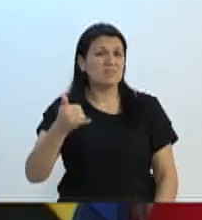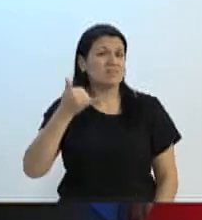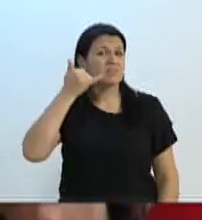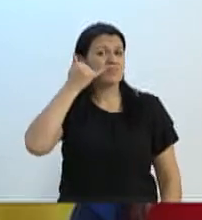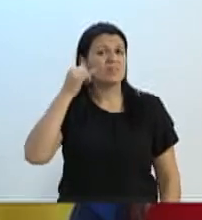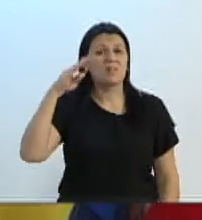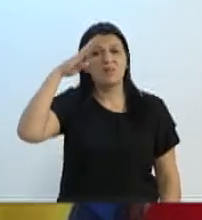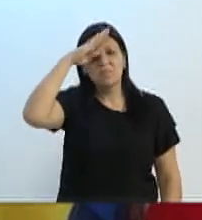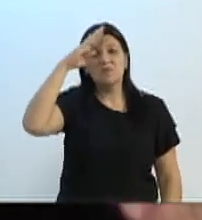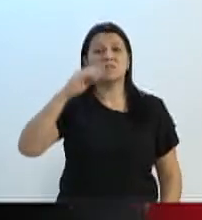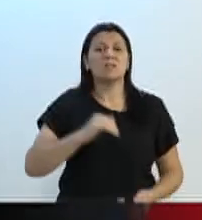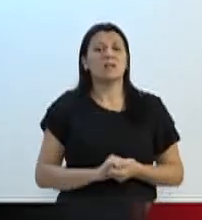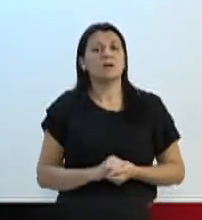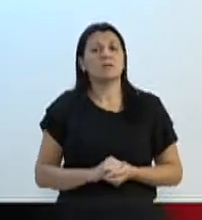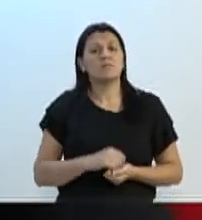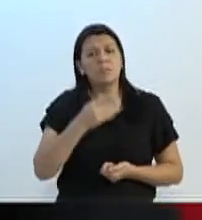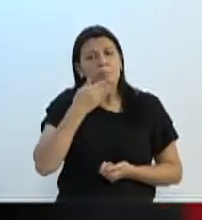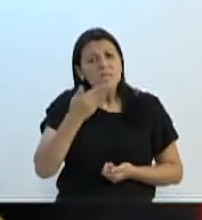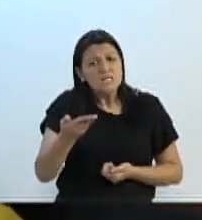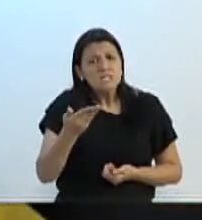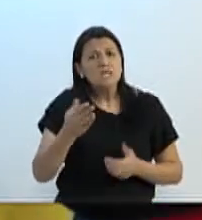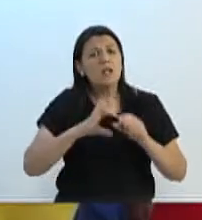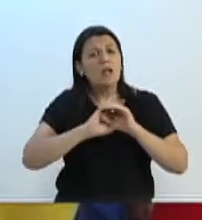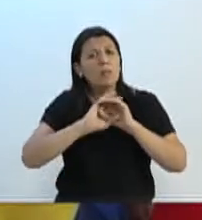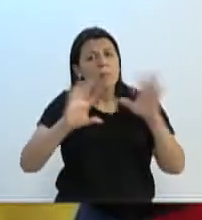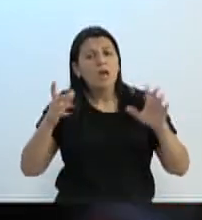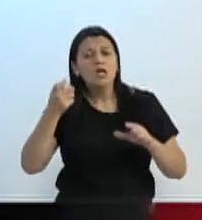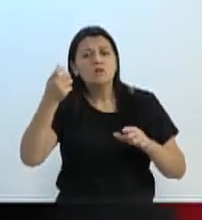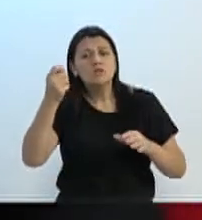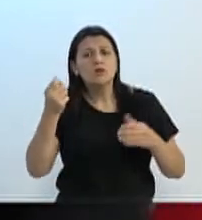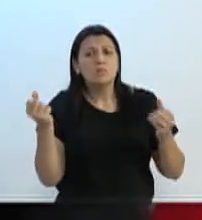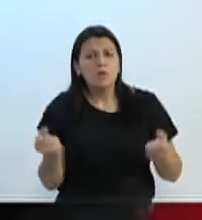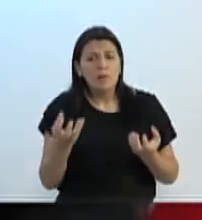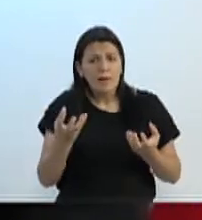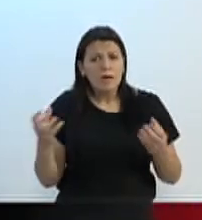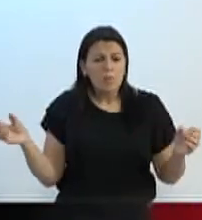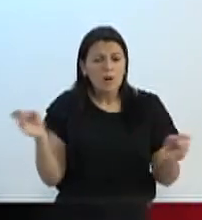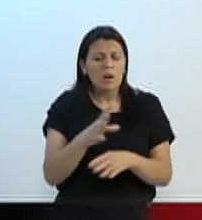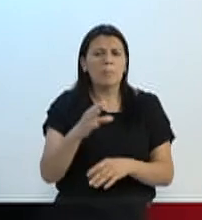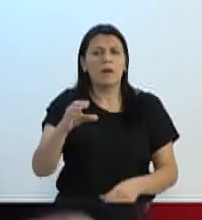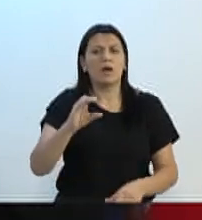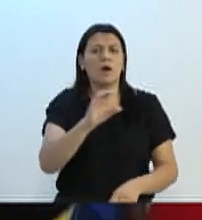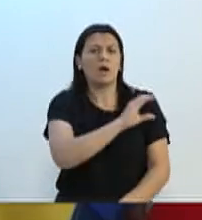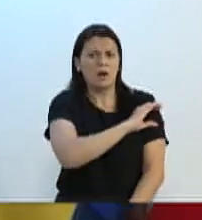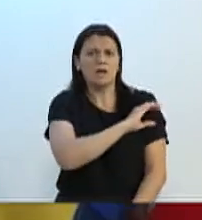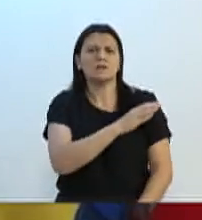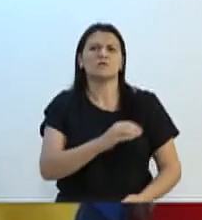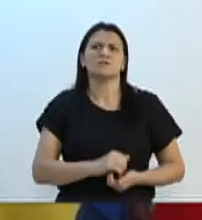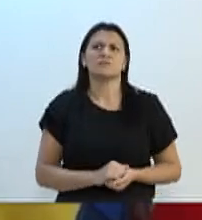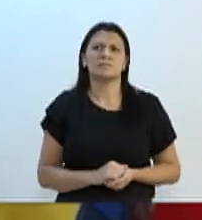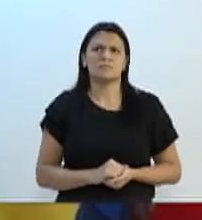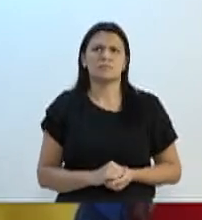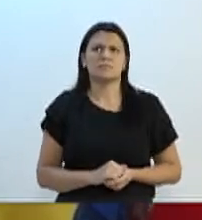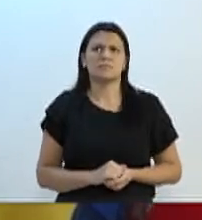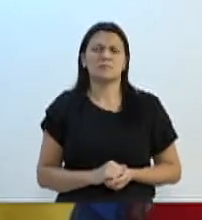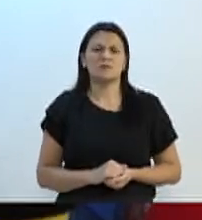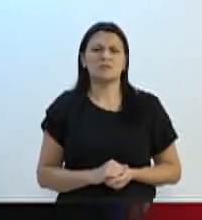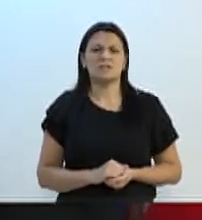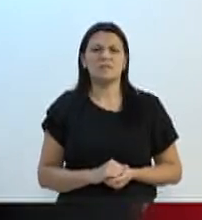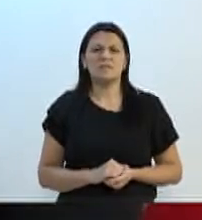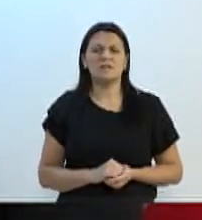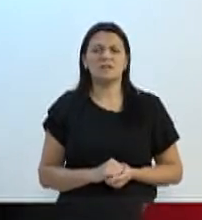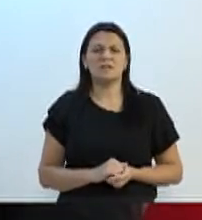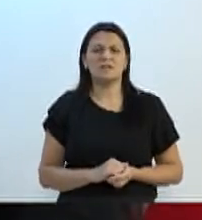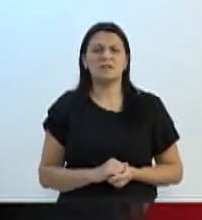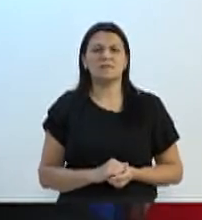Bolsonaro. Ô, Bolsonaro, libera o dinheiro aí que eu quero acabar essas creches. Tá mal o prestígio, hein? Tá mal o prestígio.